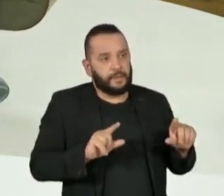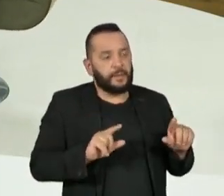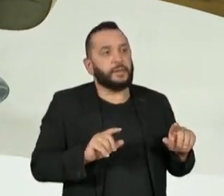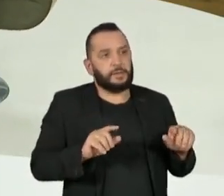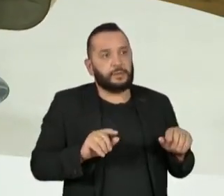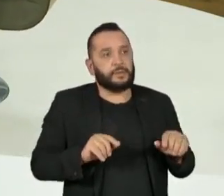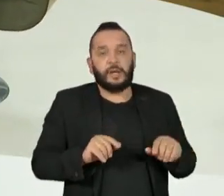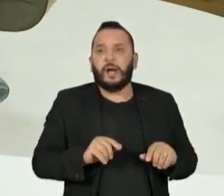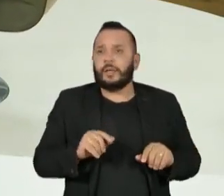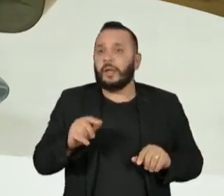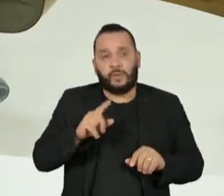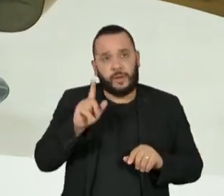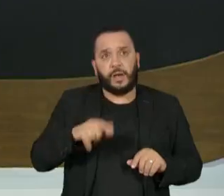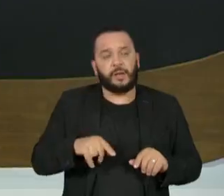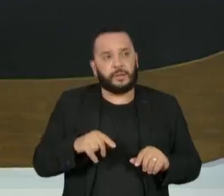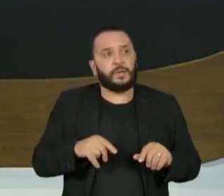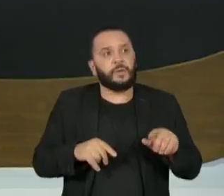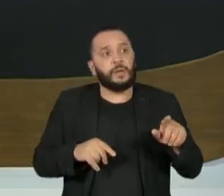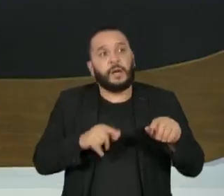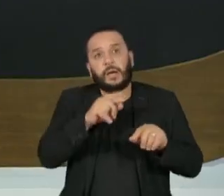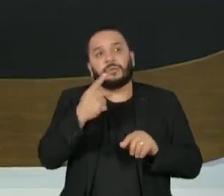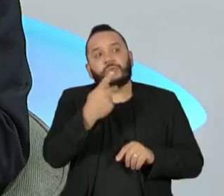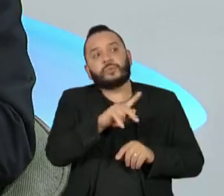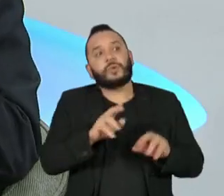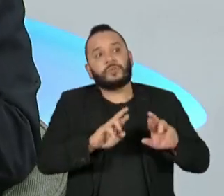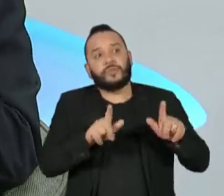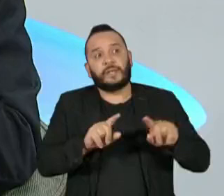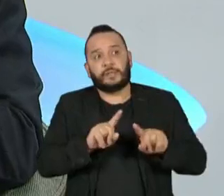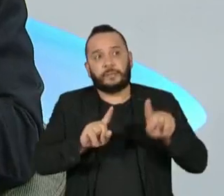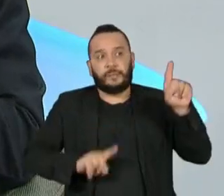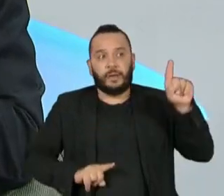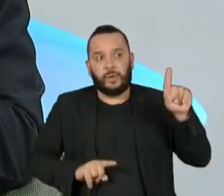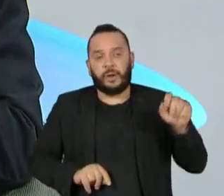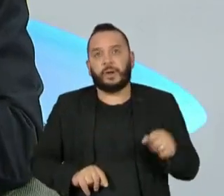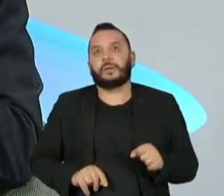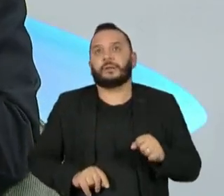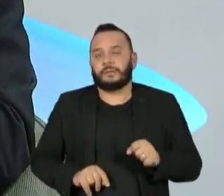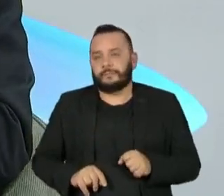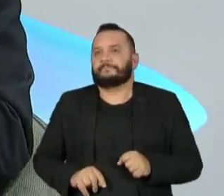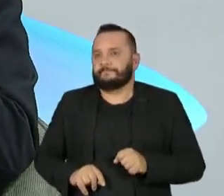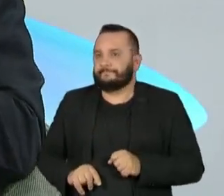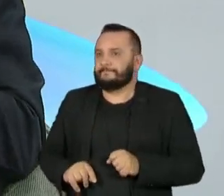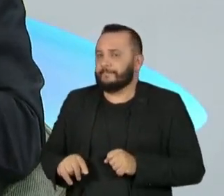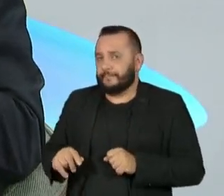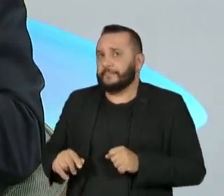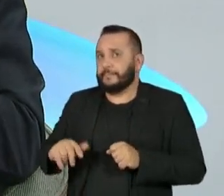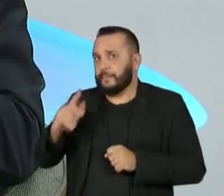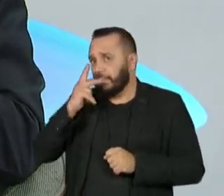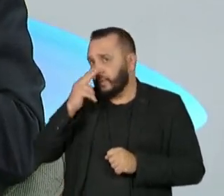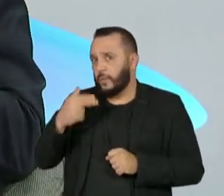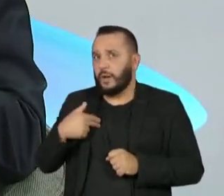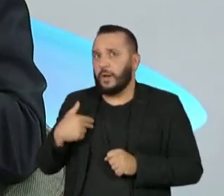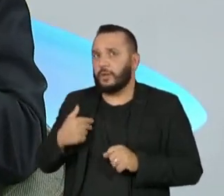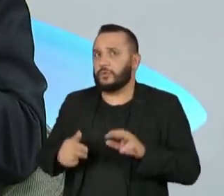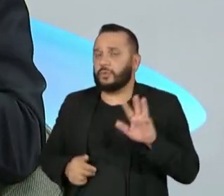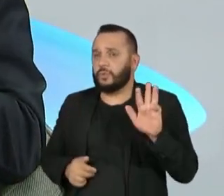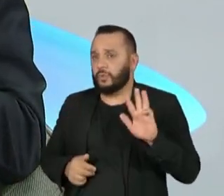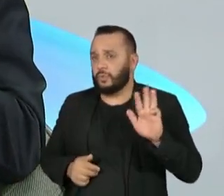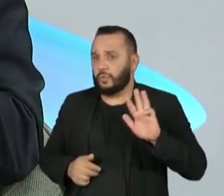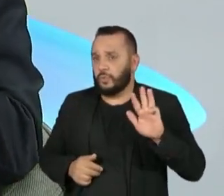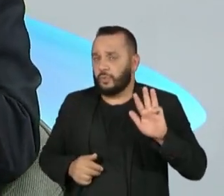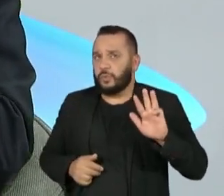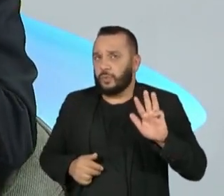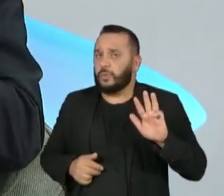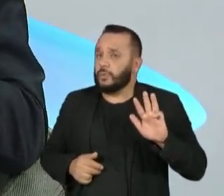maior. Essa daí é maior. A do Lula é menor. Então, mas aí você tem... Eu acho que o Lula está, pelo menos no